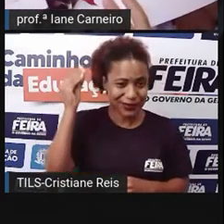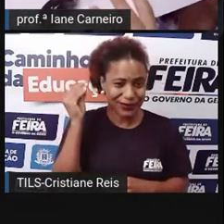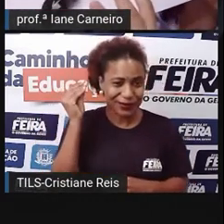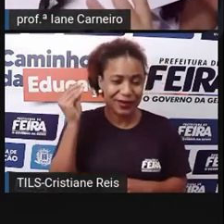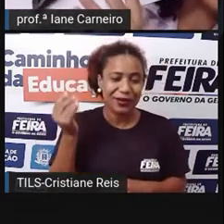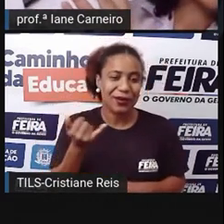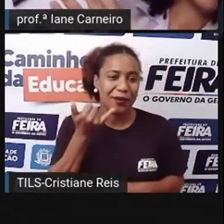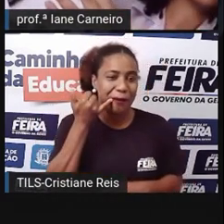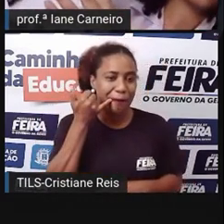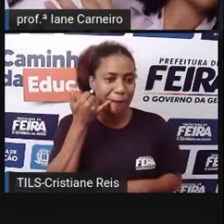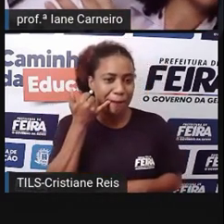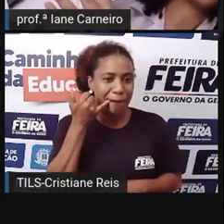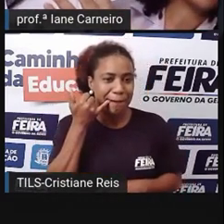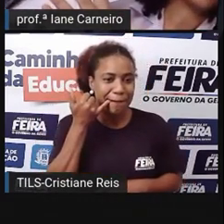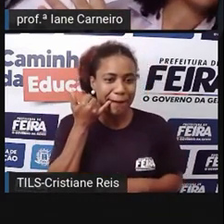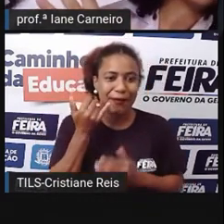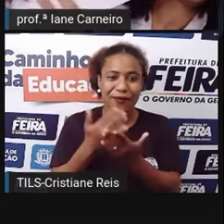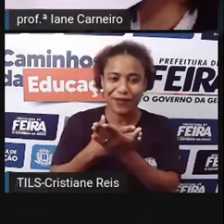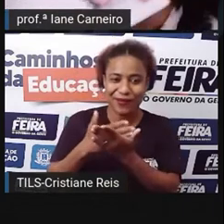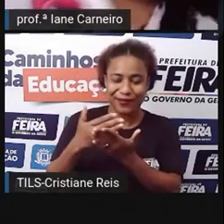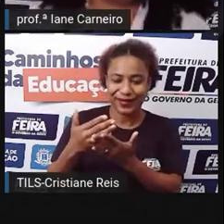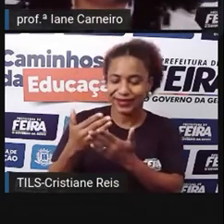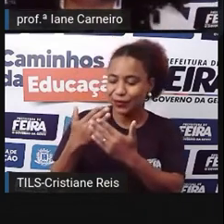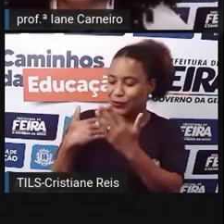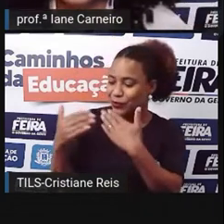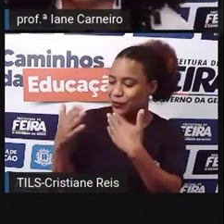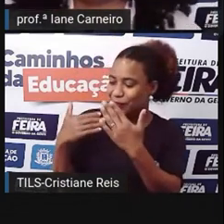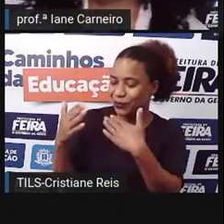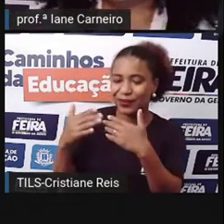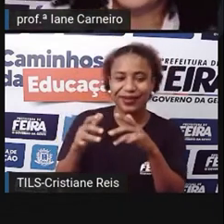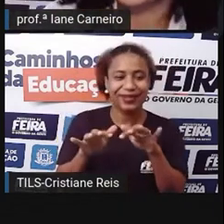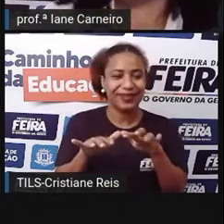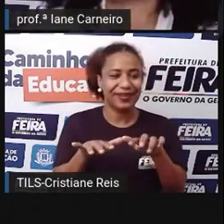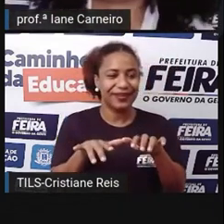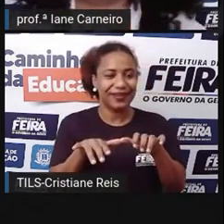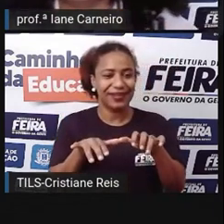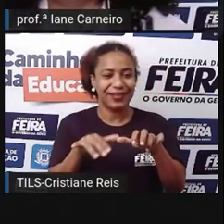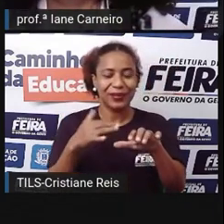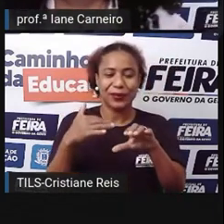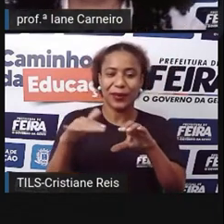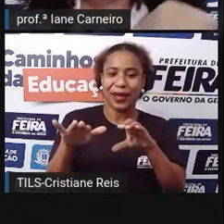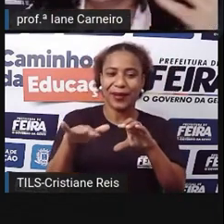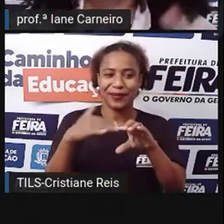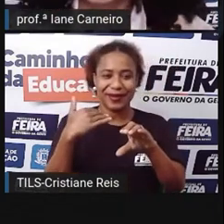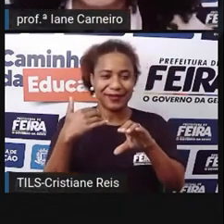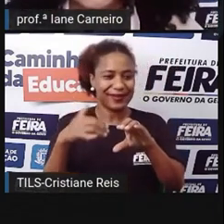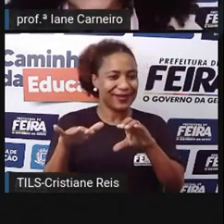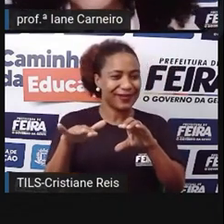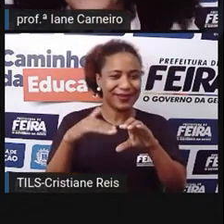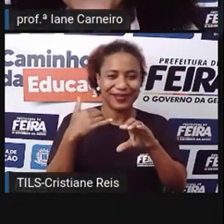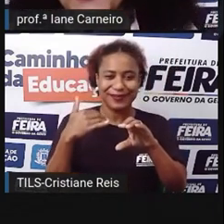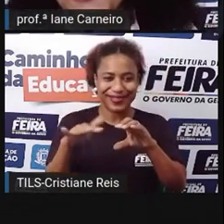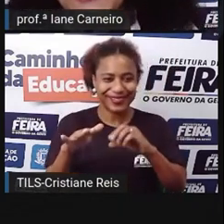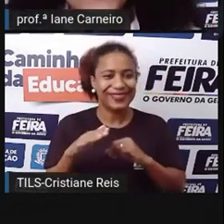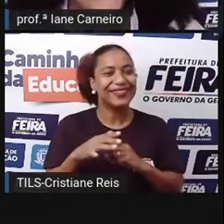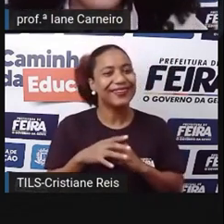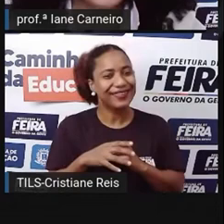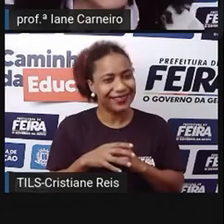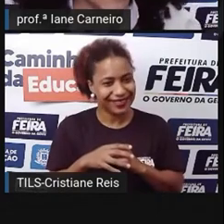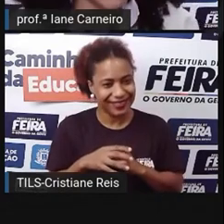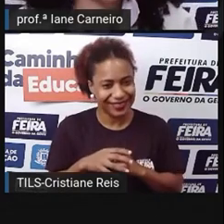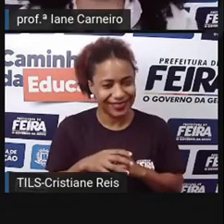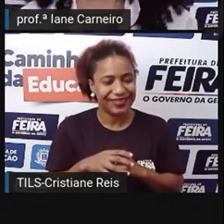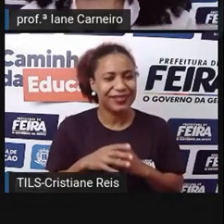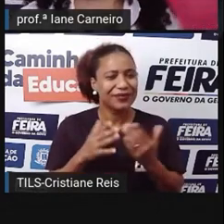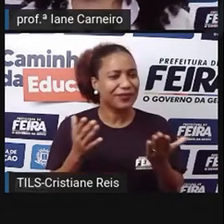conversa, ó, com a Chapeuzinho Vermelho, via e-mail, ele manda pra ela, ela manda pra ele, eles ficam se comunicando aí o tempo todo. O